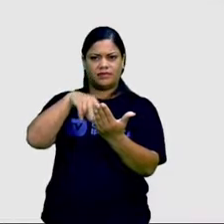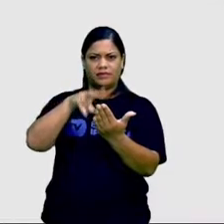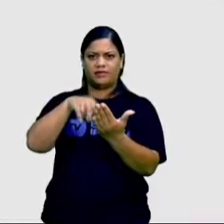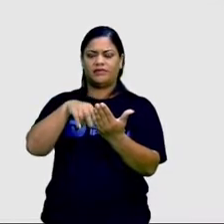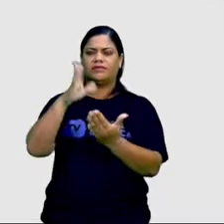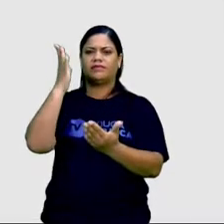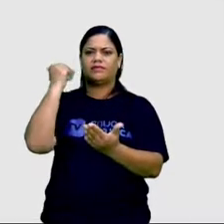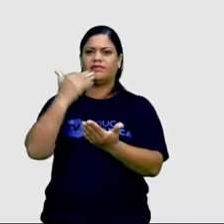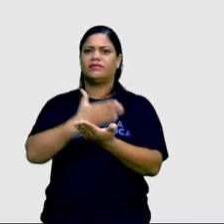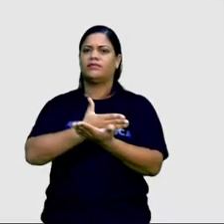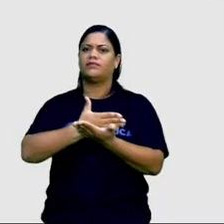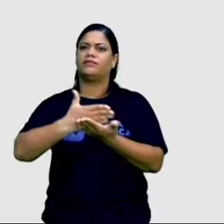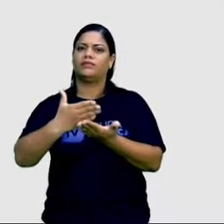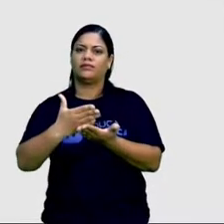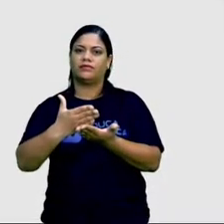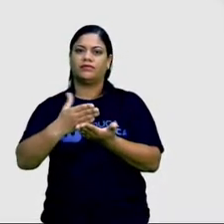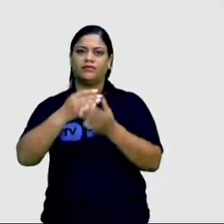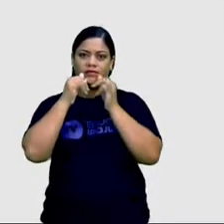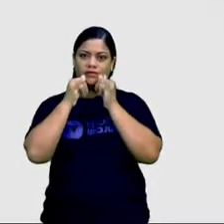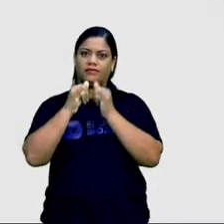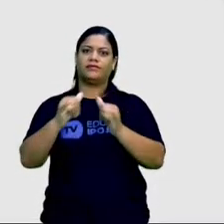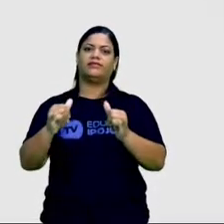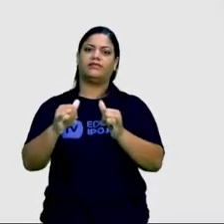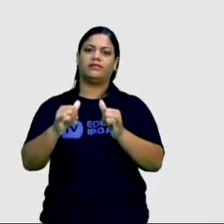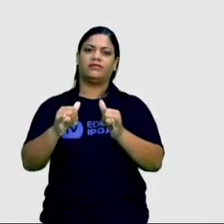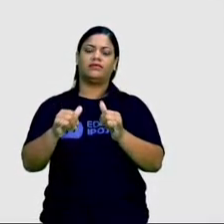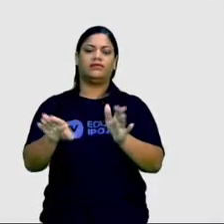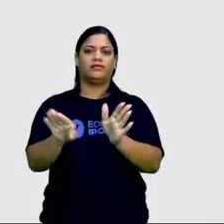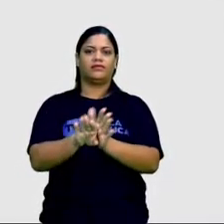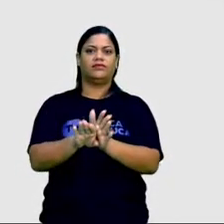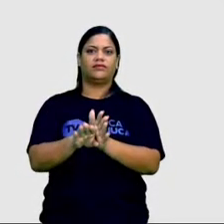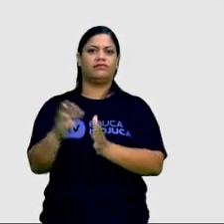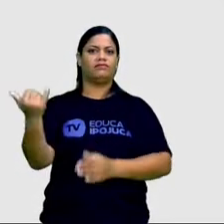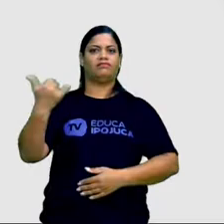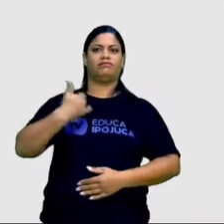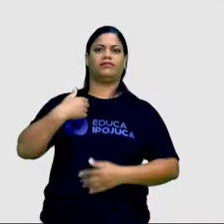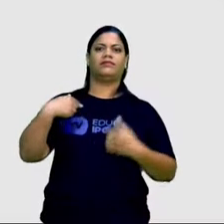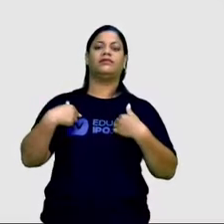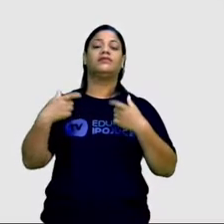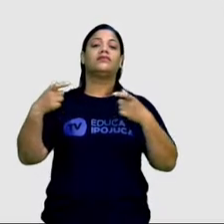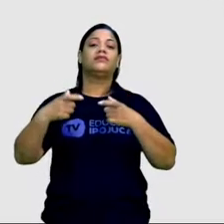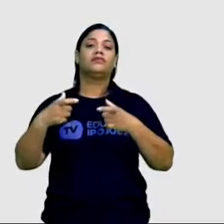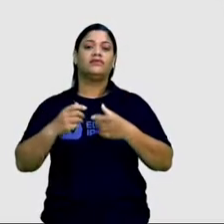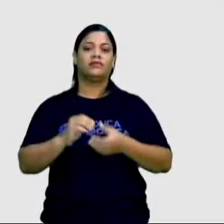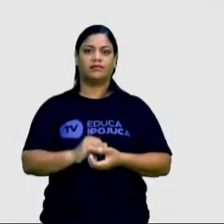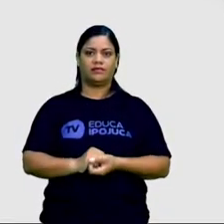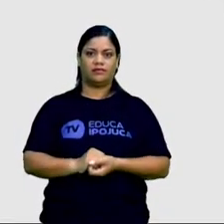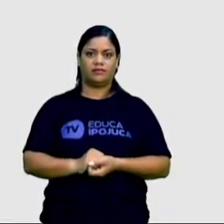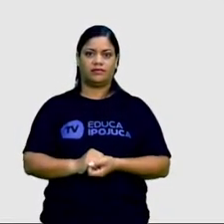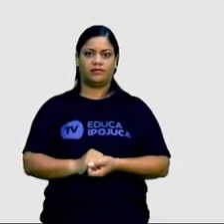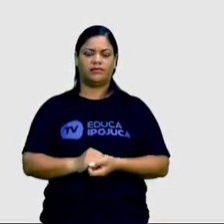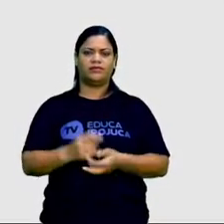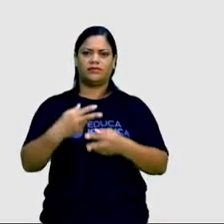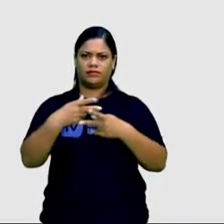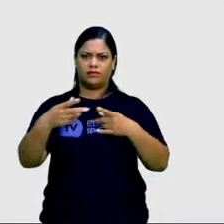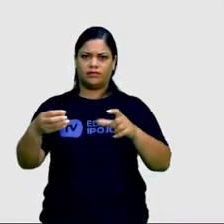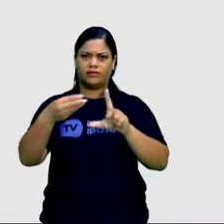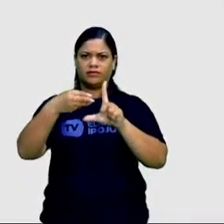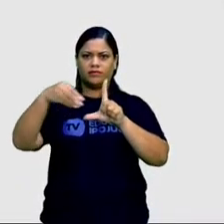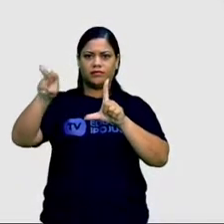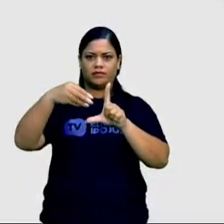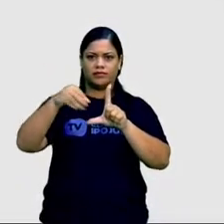fontes de um determinado dado que chegou para você, veio de onde, né? Quando algo é publicado,